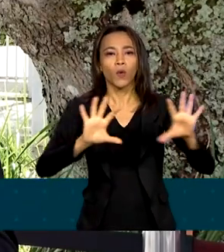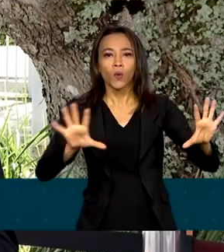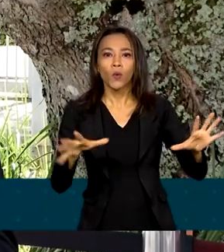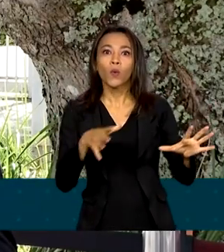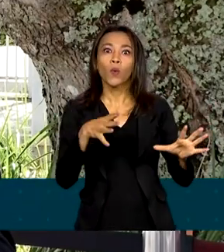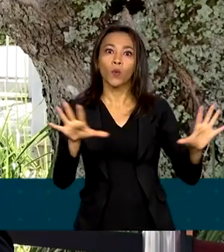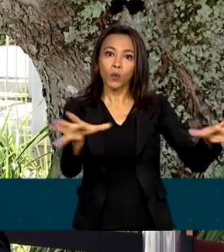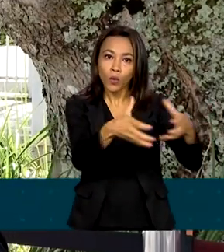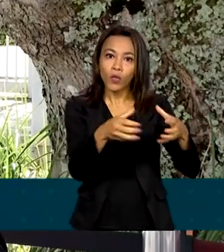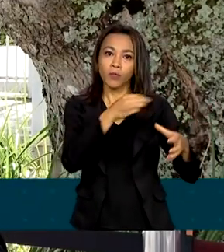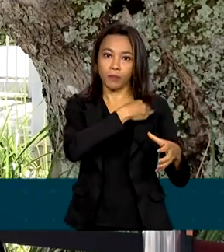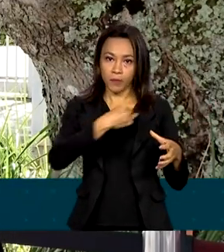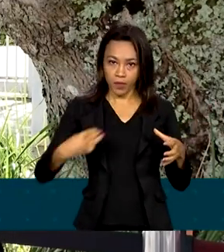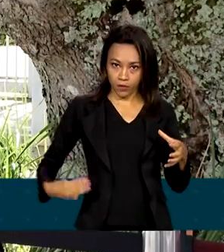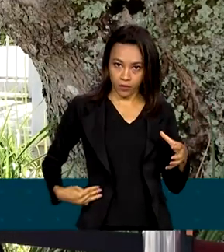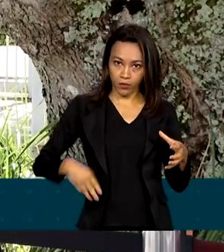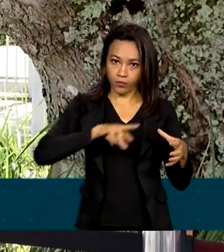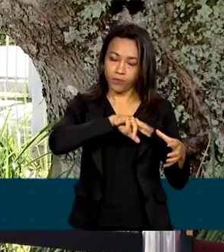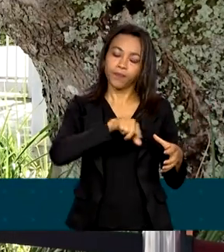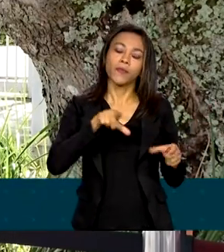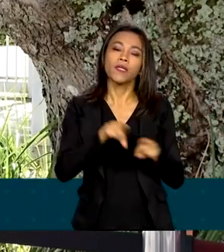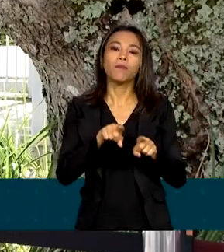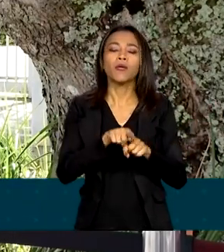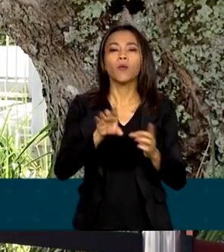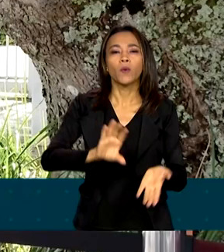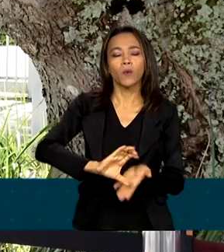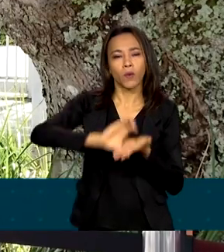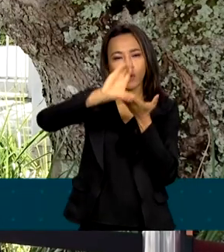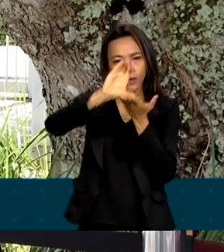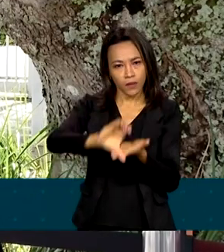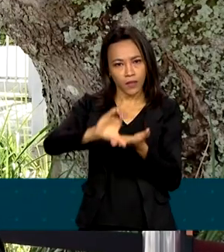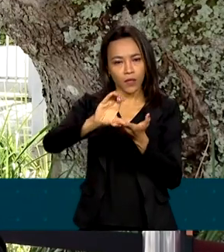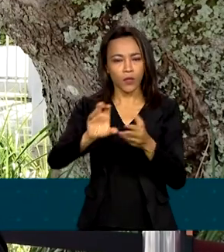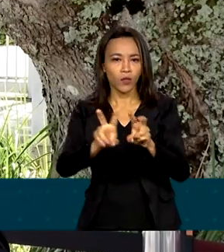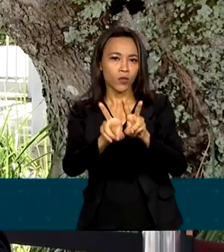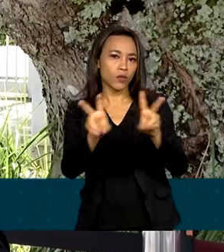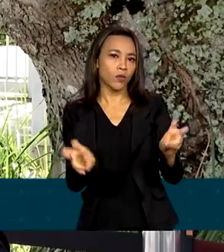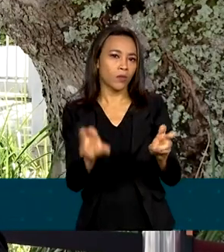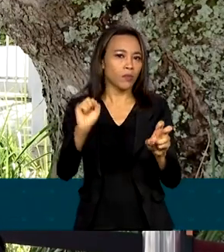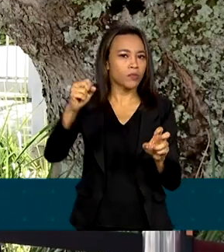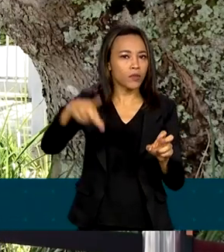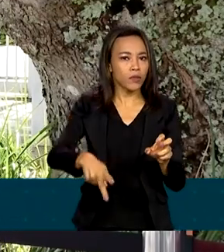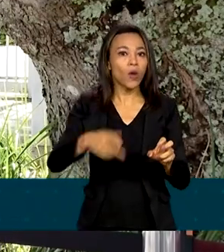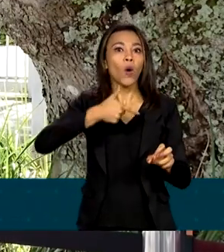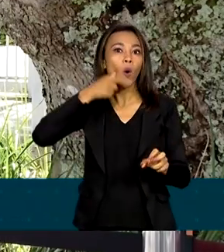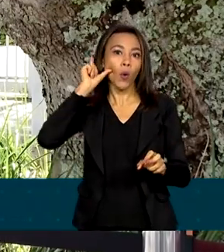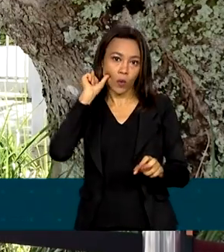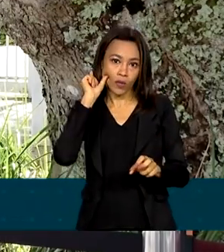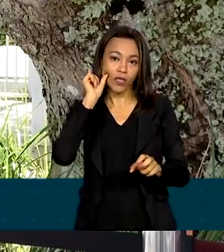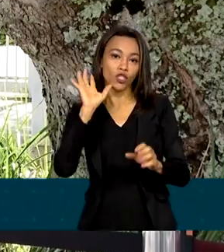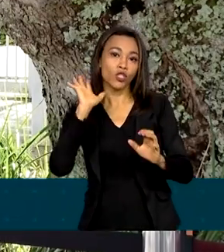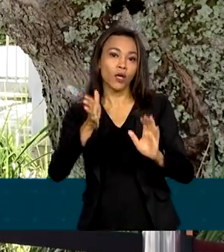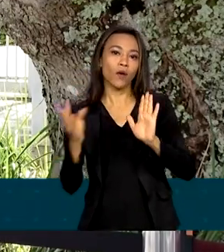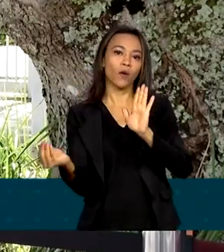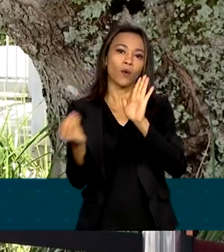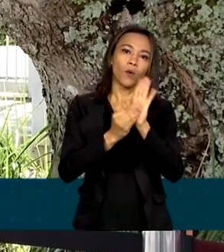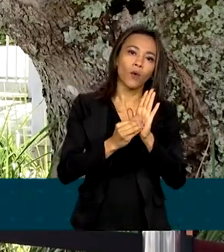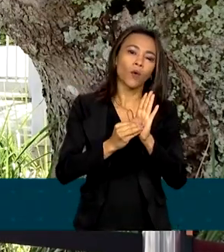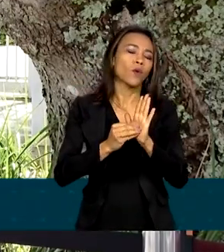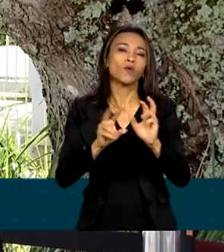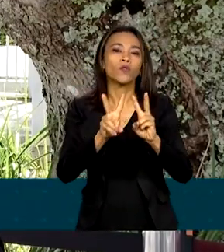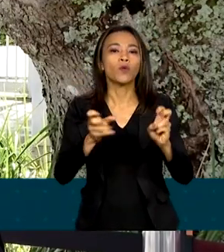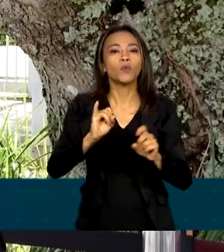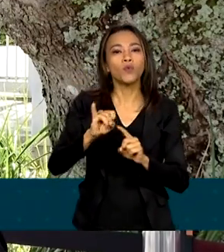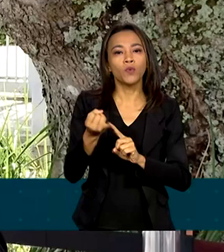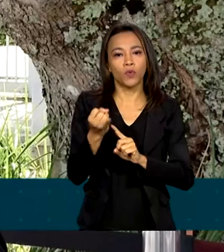em áreas do governo, o Conselho Nacional de Previdência Social definiu ontem o novo teto de juros do crédito consignado